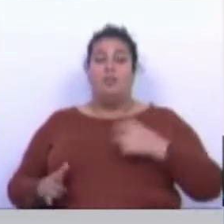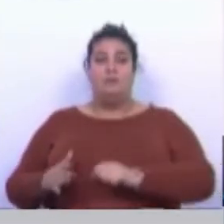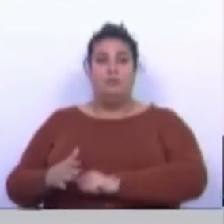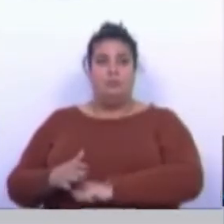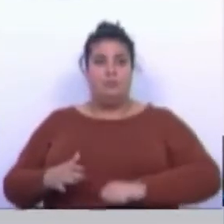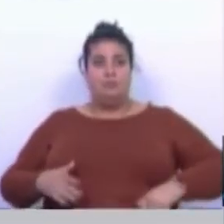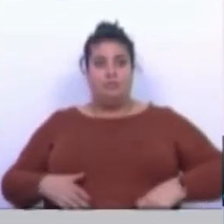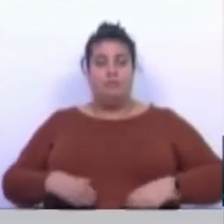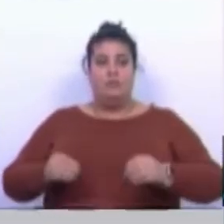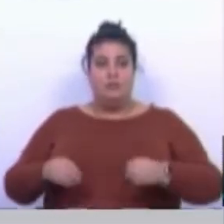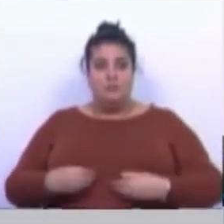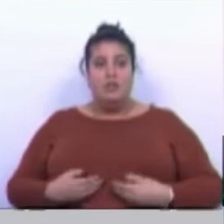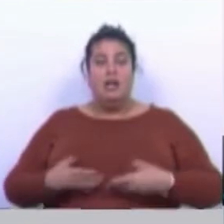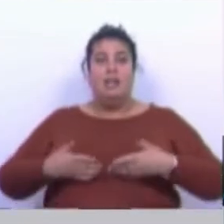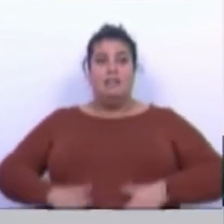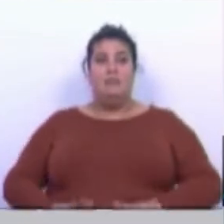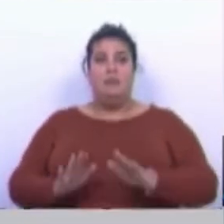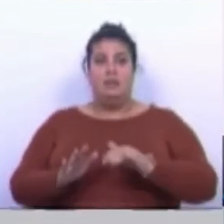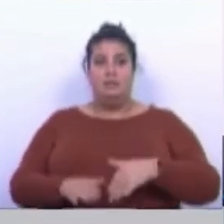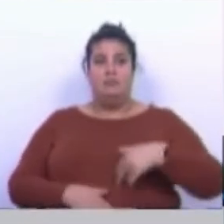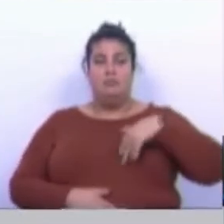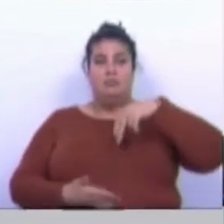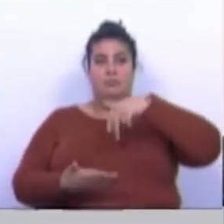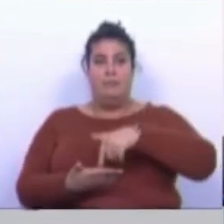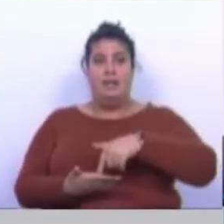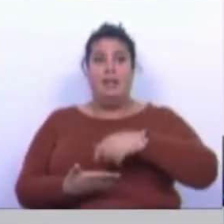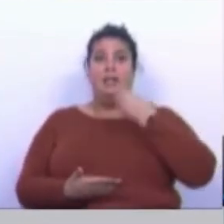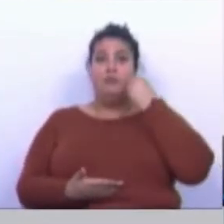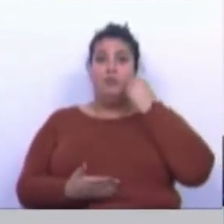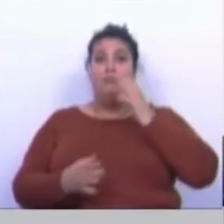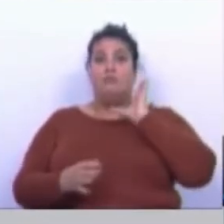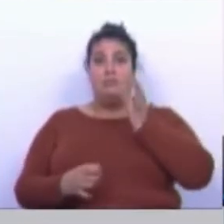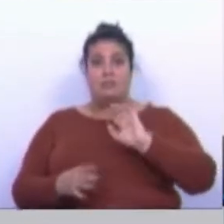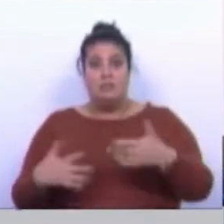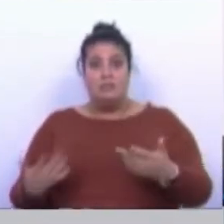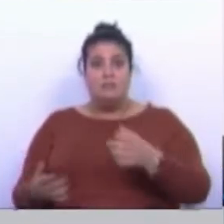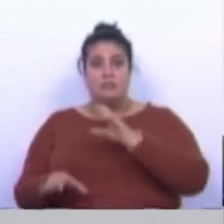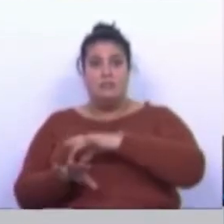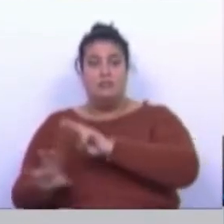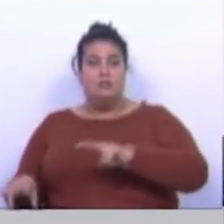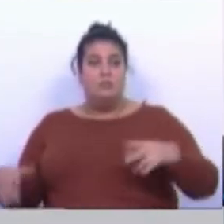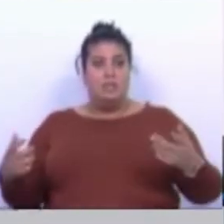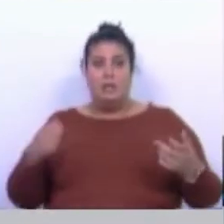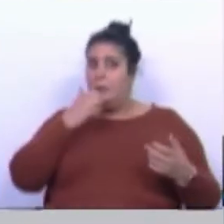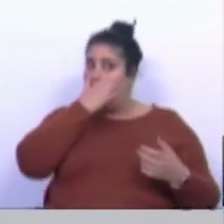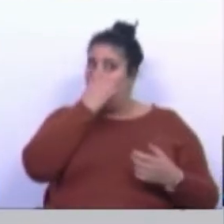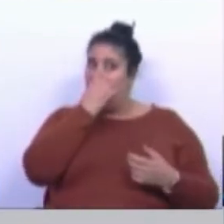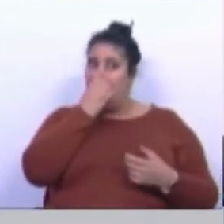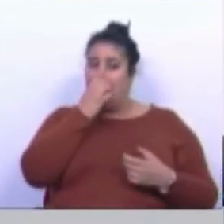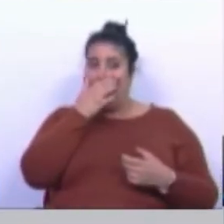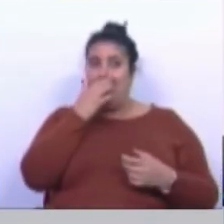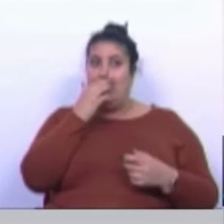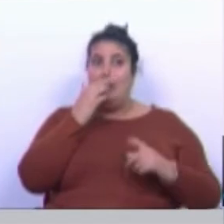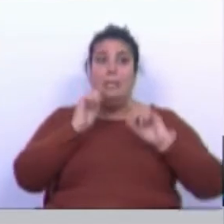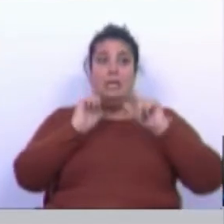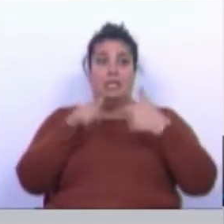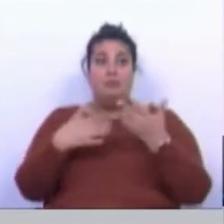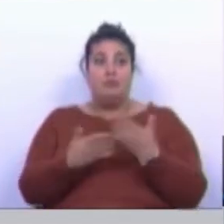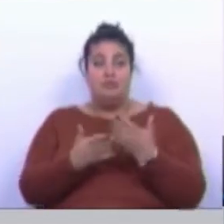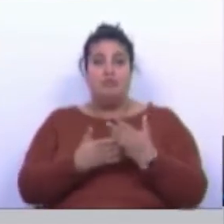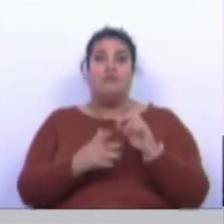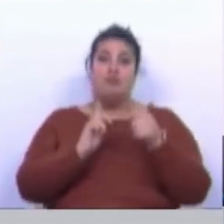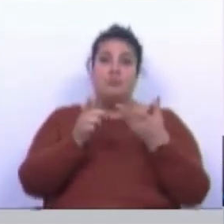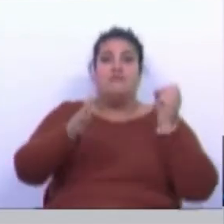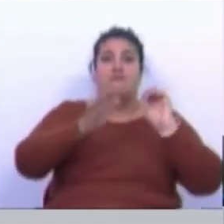de episiotomias, de parte vertical, de induções de cada hospital, não é? Não sei quando depois eles vão dar na pordata, quando se fazem estudos nesse